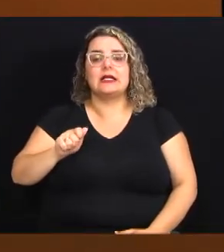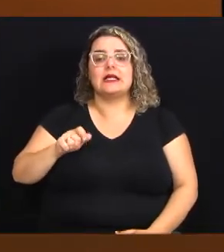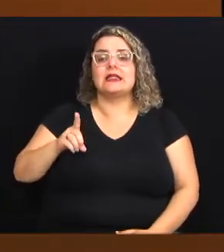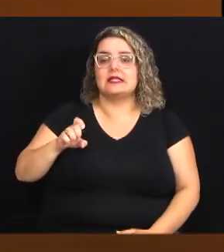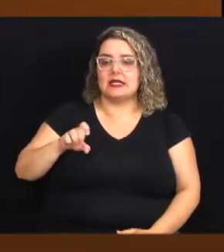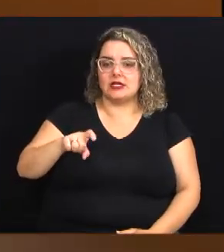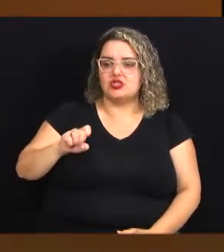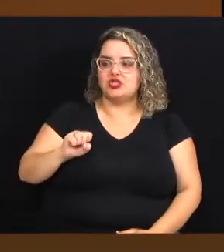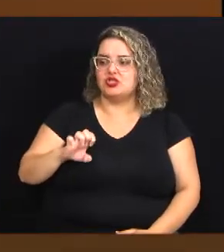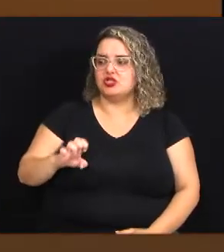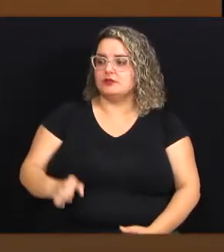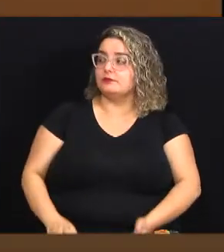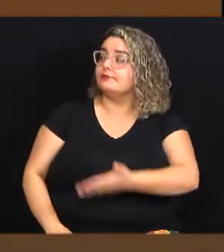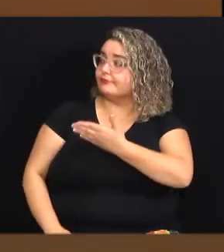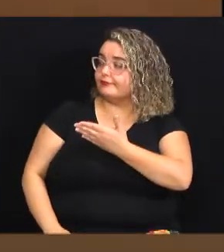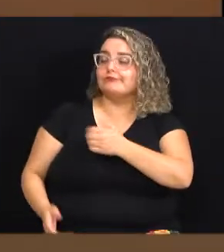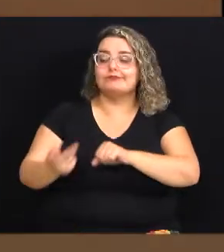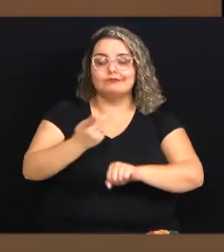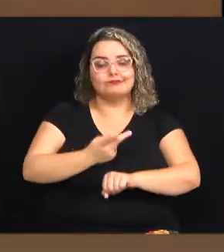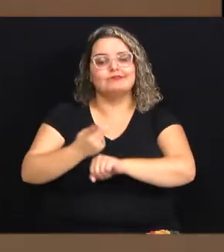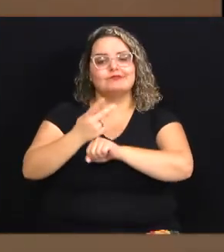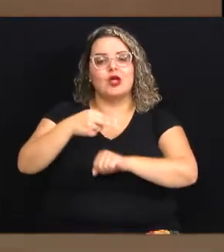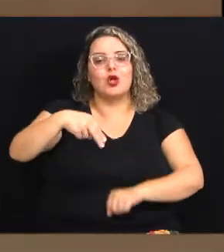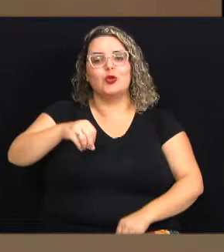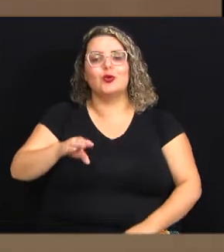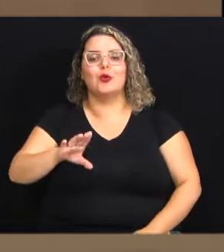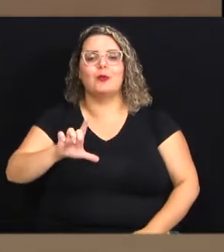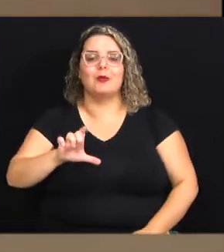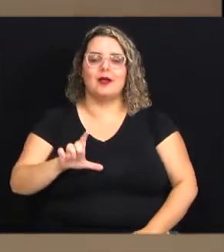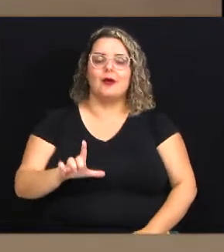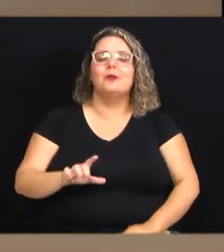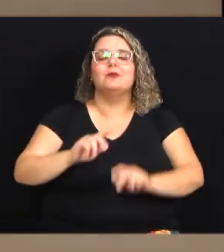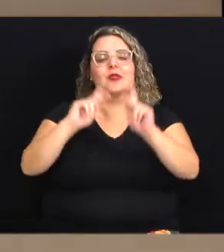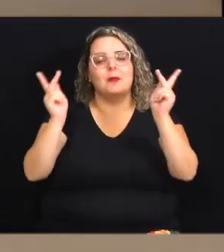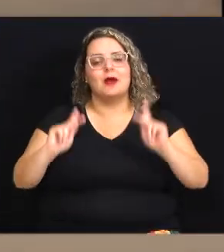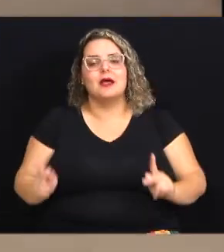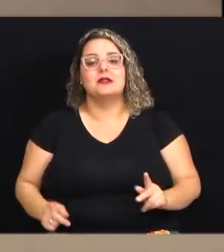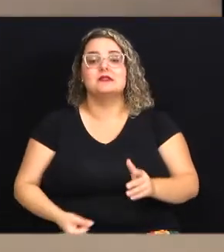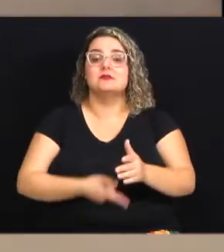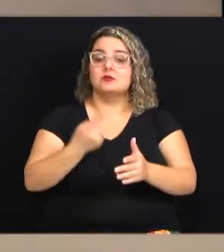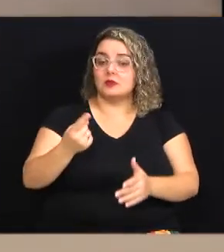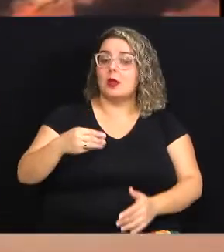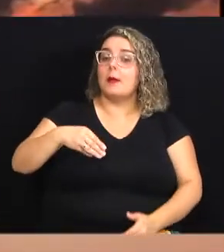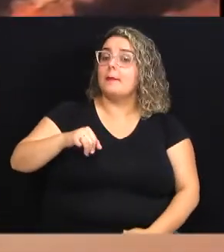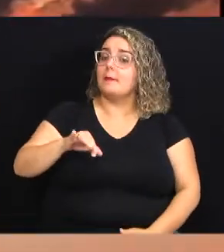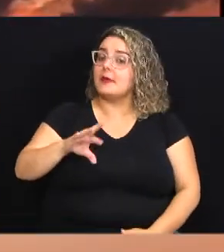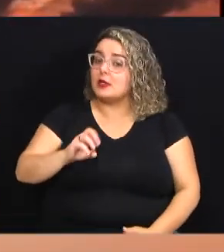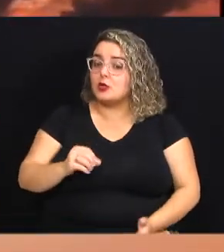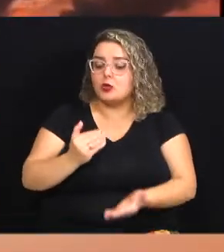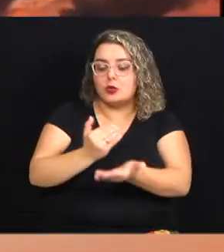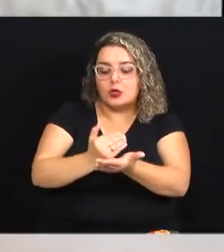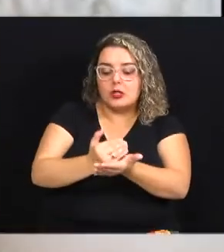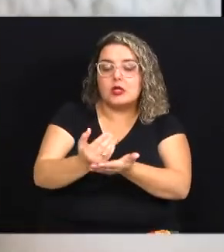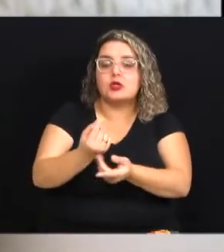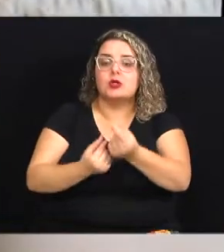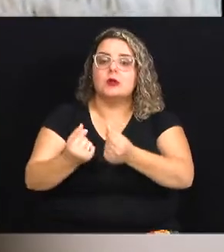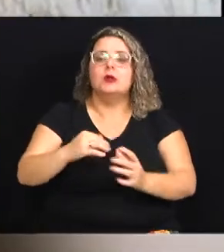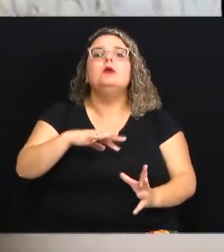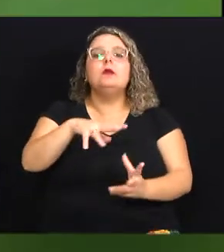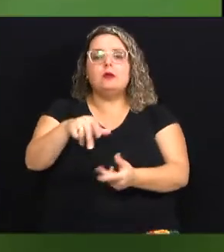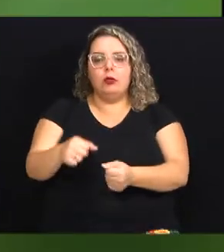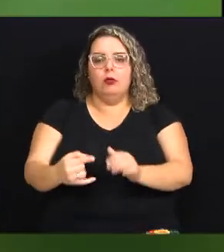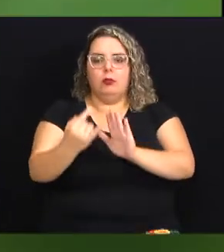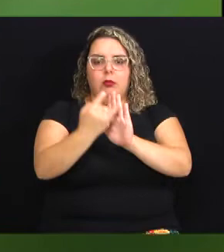Nobel da Paz em 2006. Foi ele o inventor da primeira linha de microcrédito no mundo. O documentário